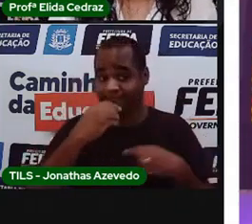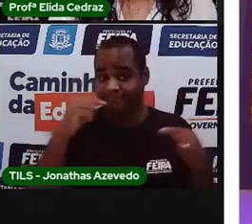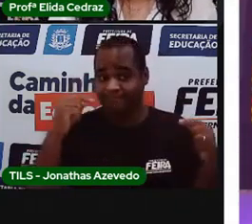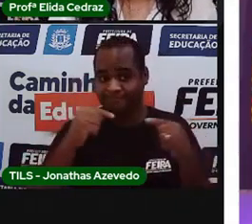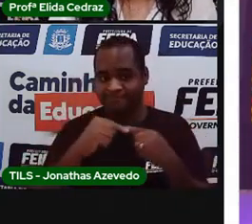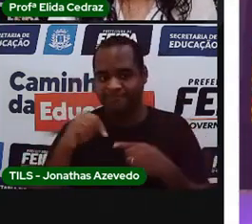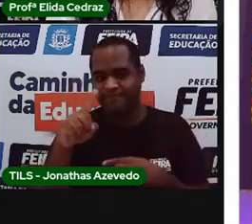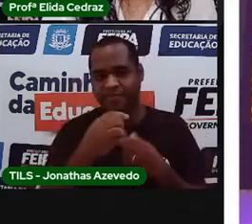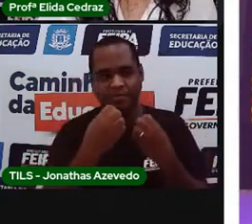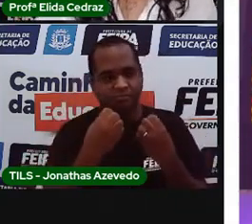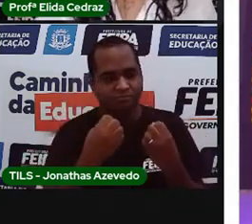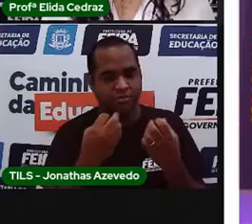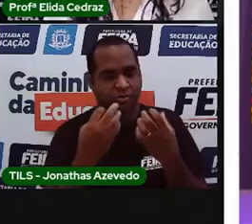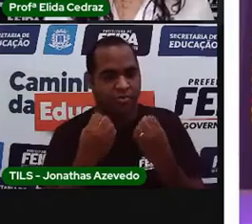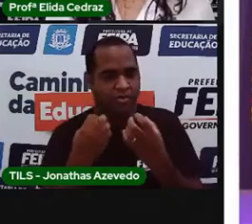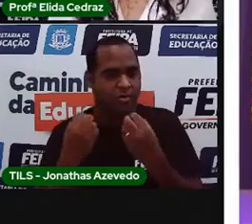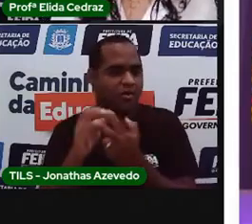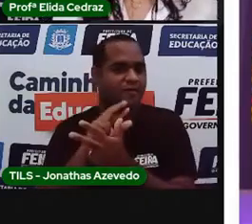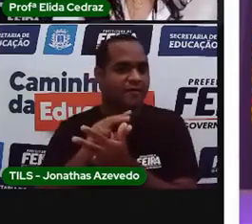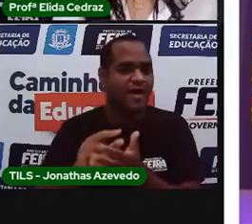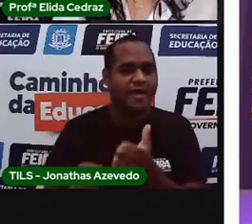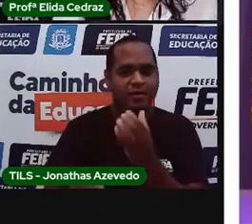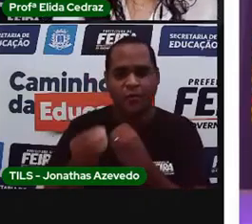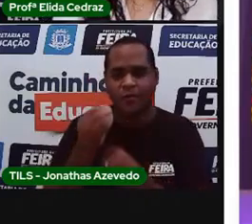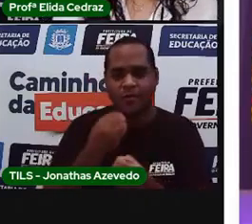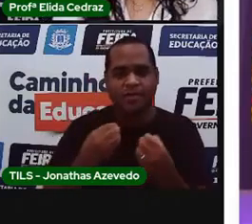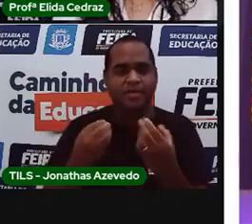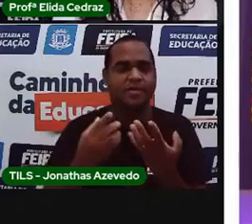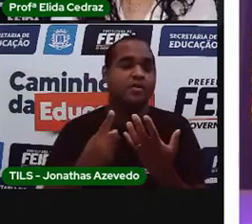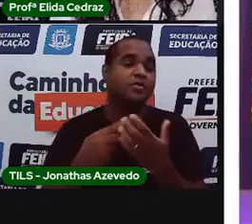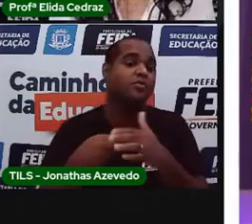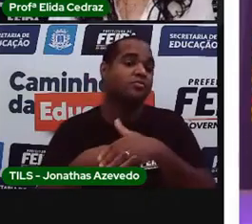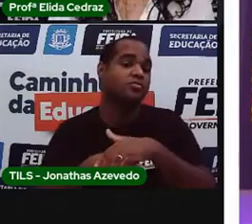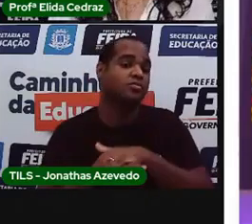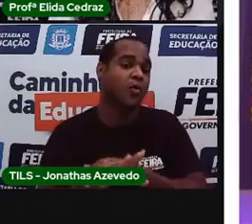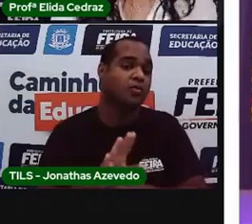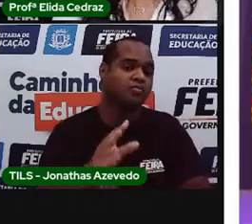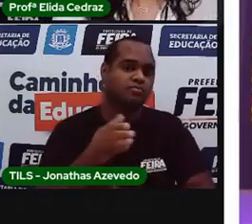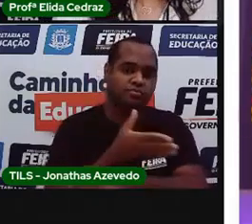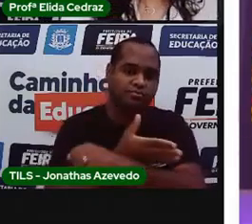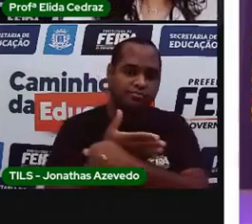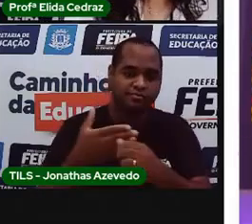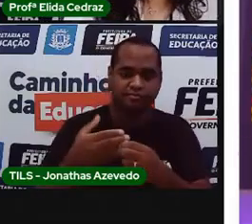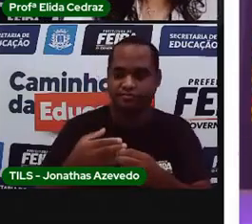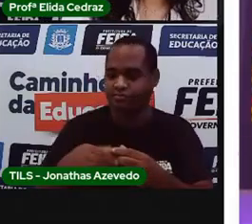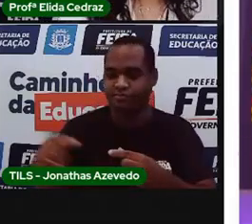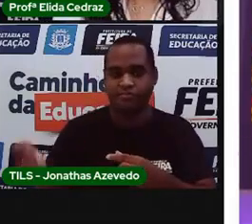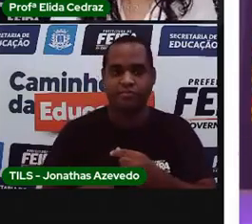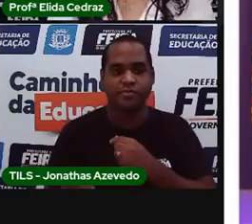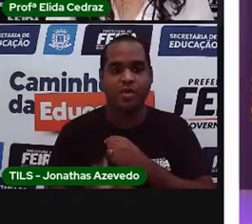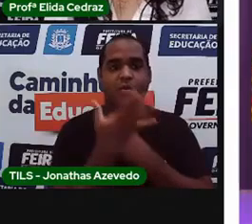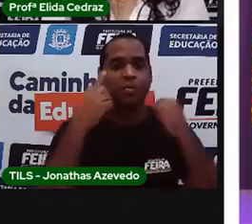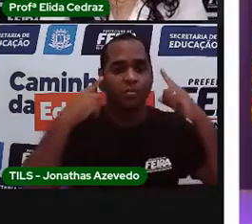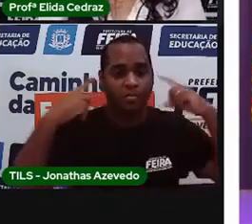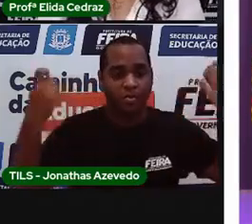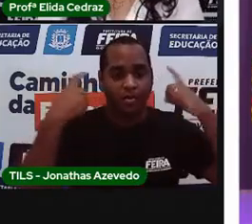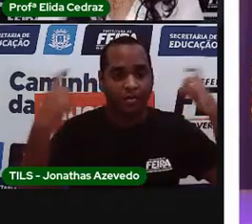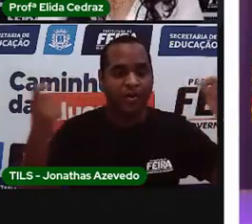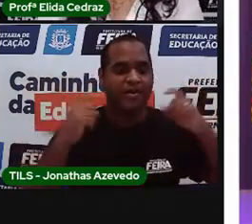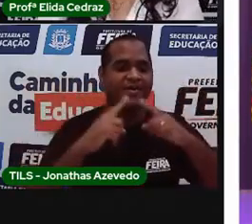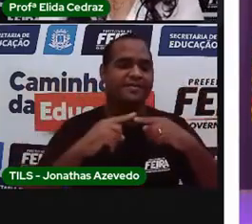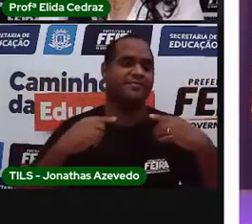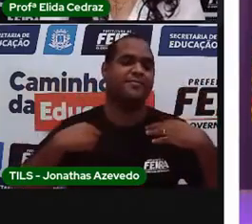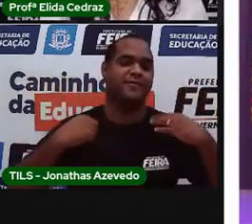muita abundância. Nós temos o costume de soltar fogos, de nos